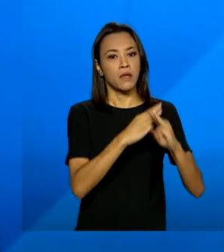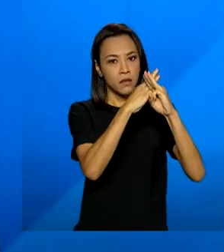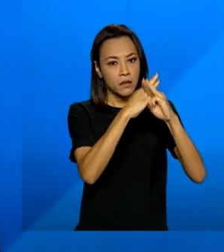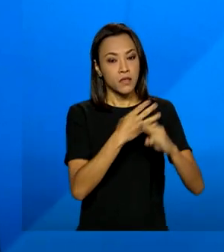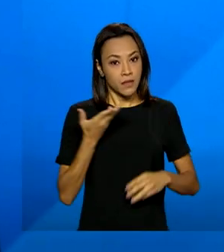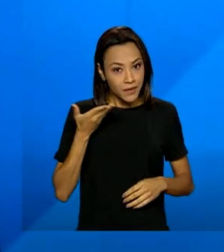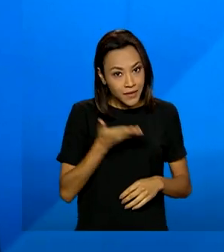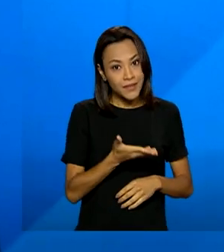que o resultado seja recorde. Obrigado.